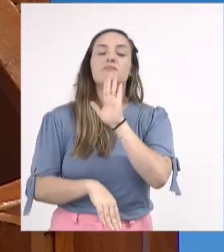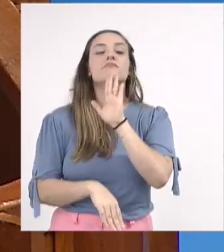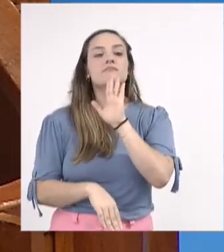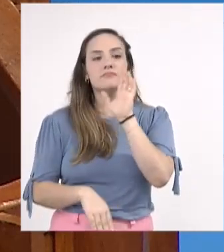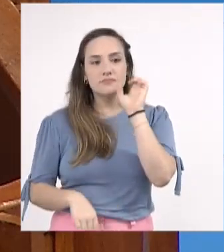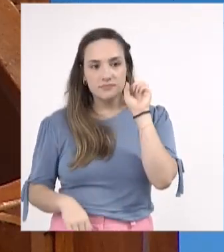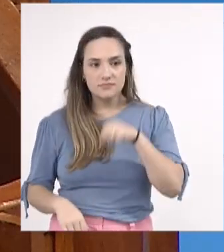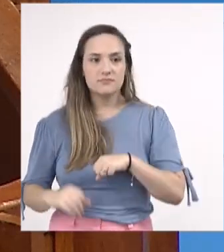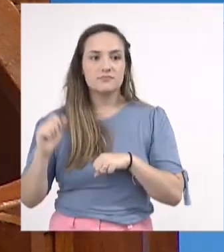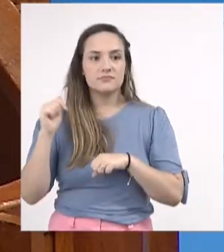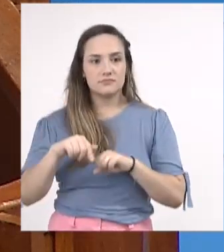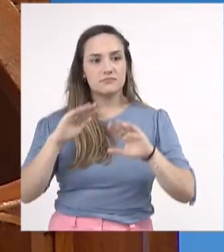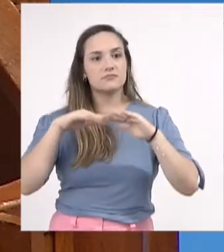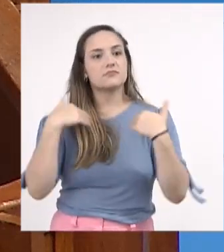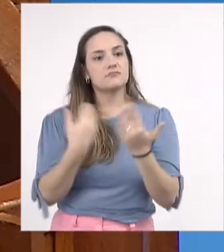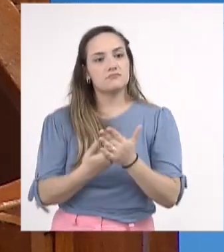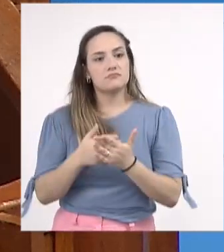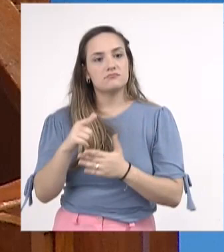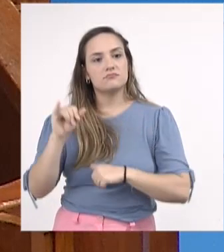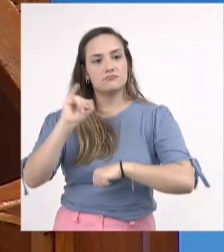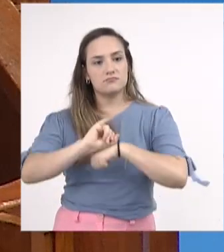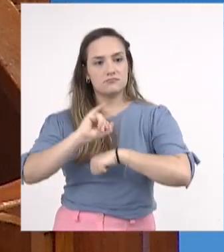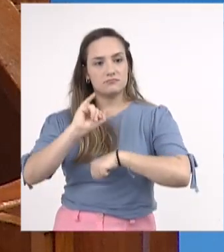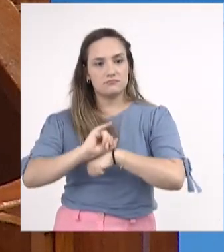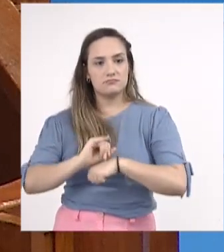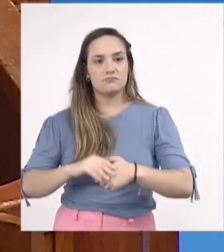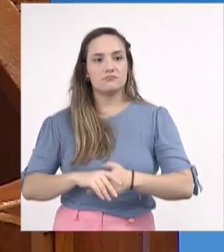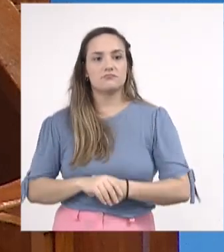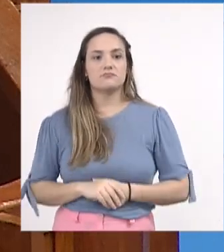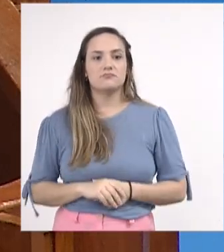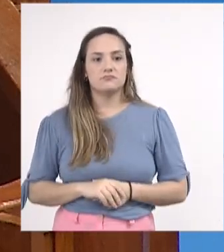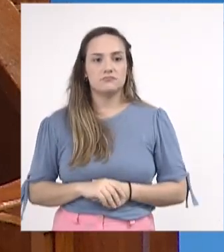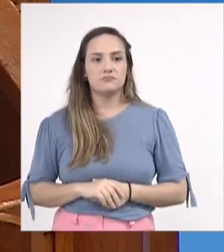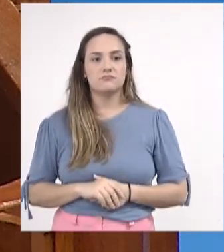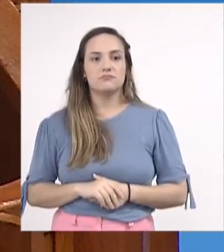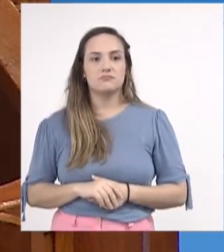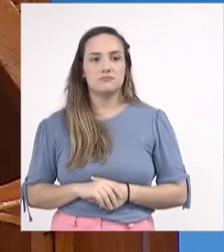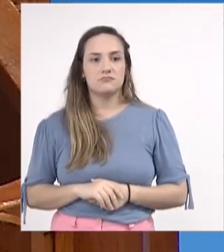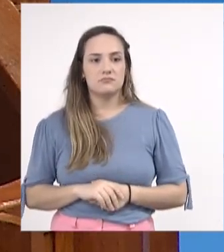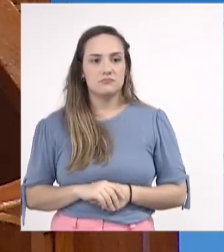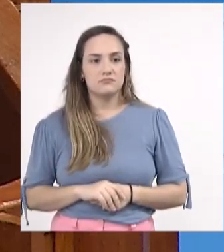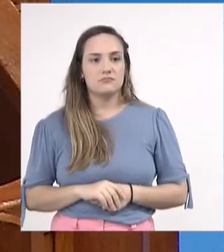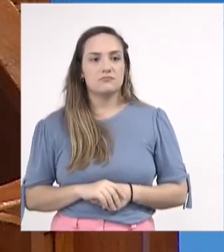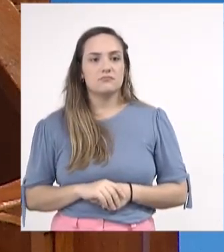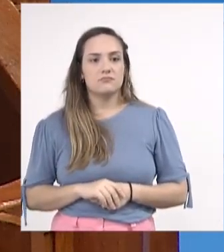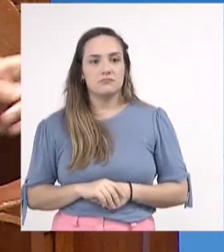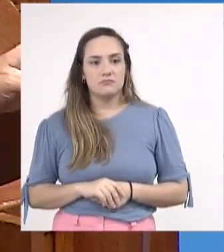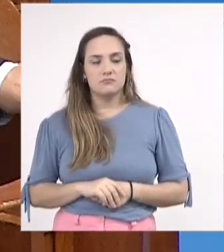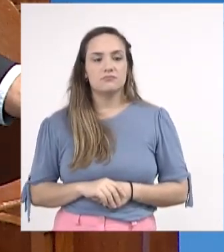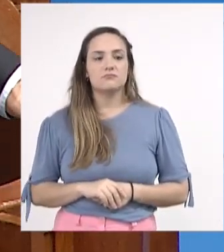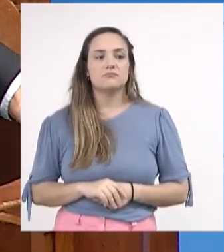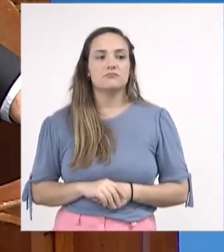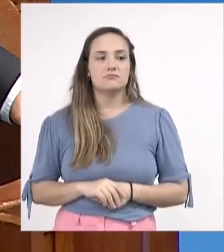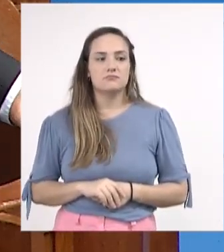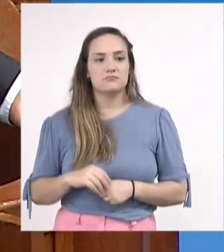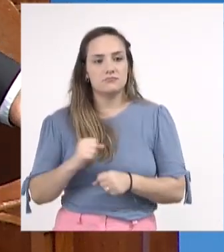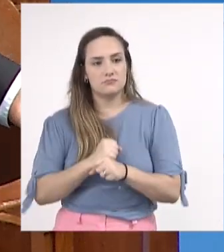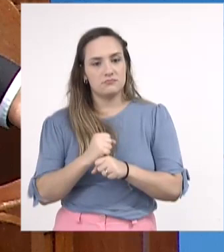da capital, nós tínhamos, em 2015,